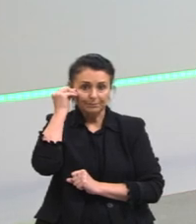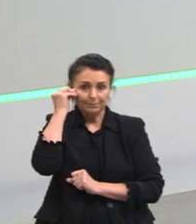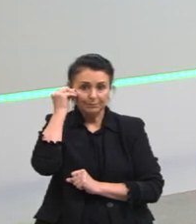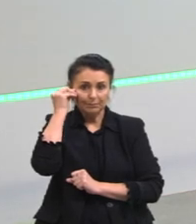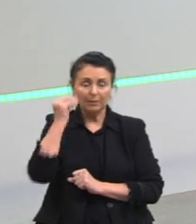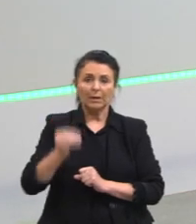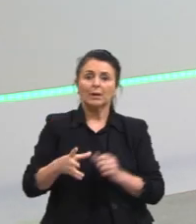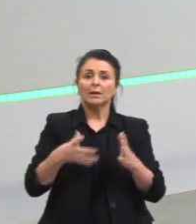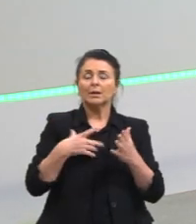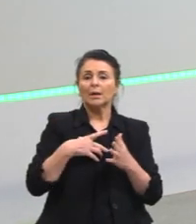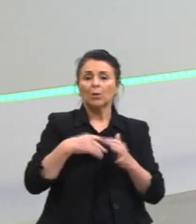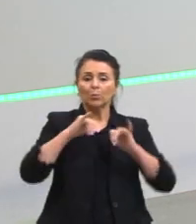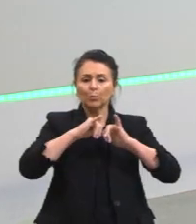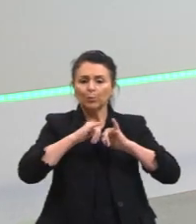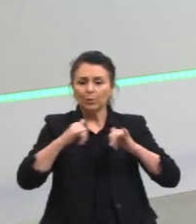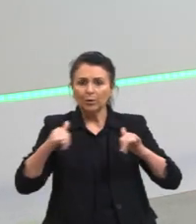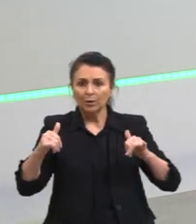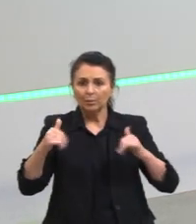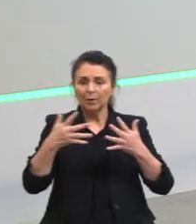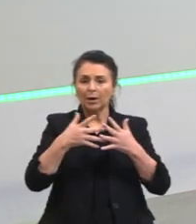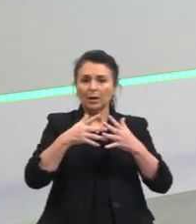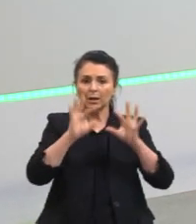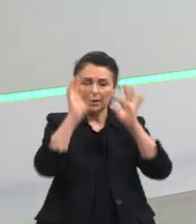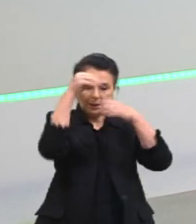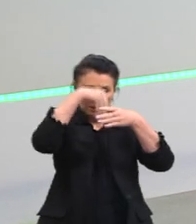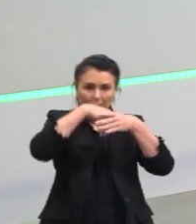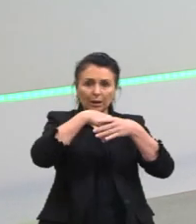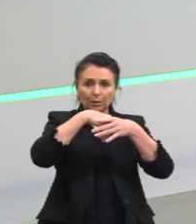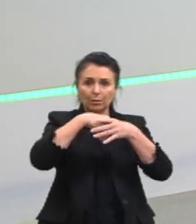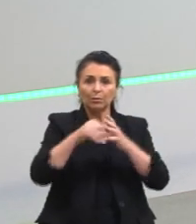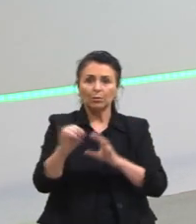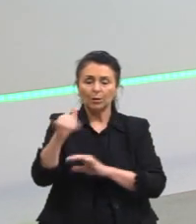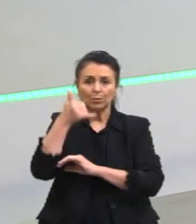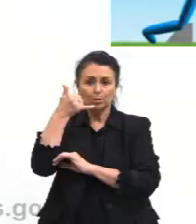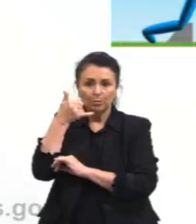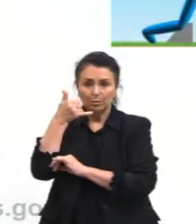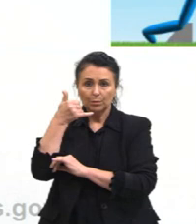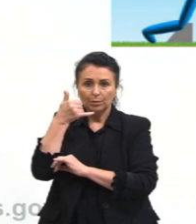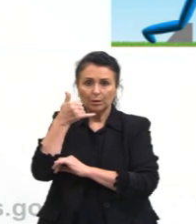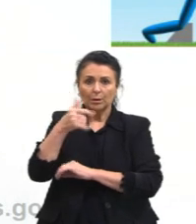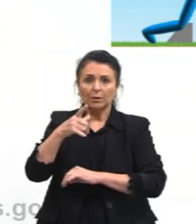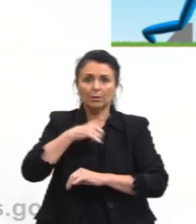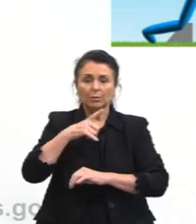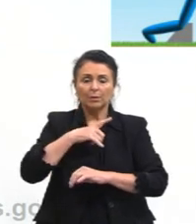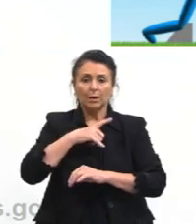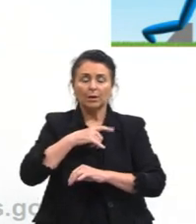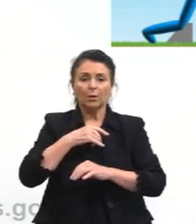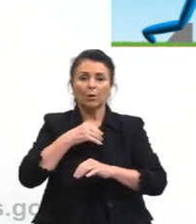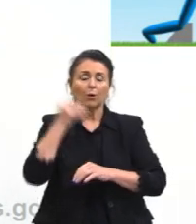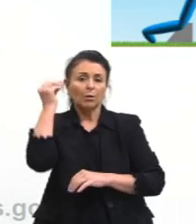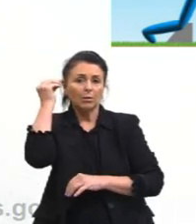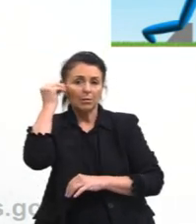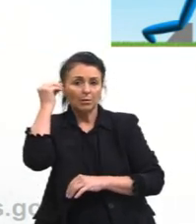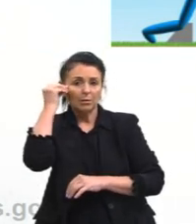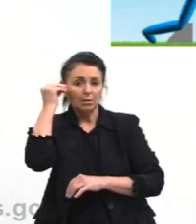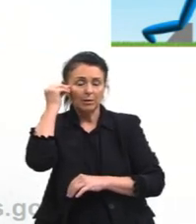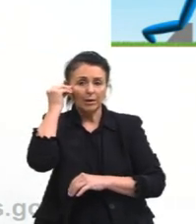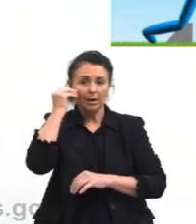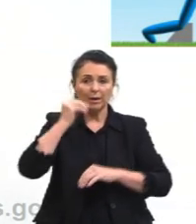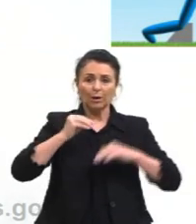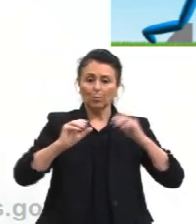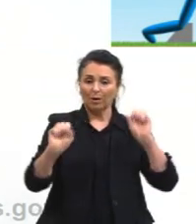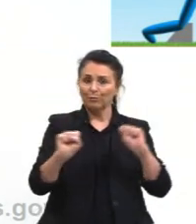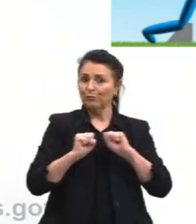é um programinha, ele consegue mostrar o que que acontece. E aí a gente tem justamente um simulador lá que se chama Forças em Movimento.